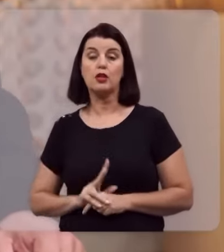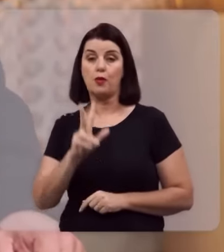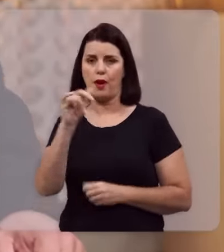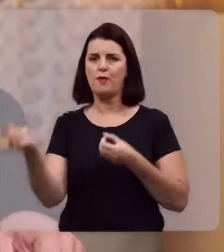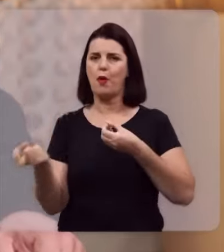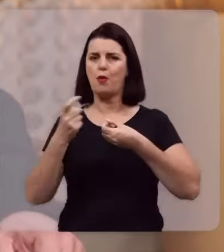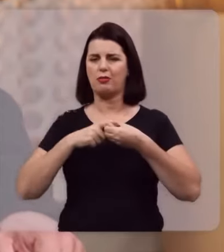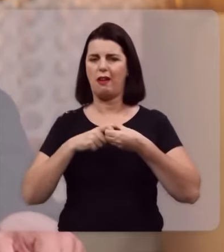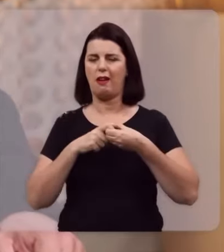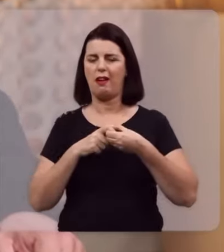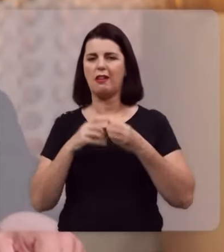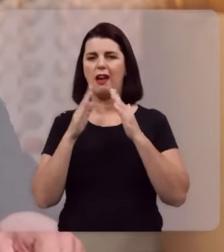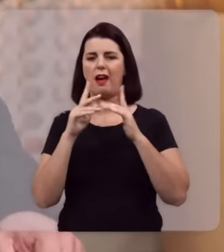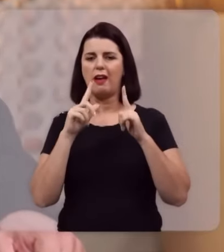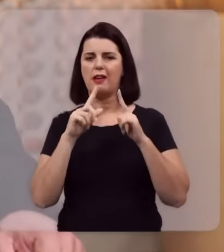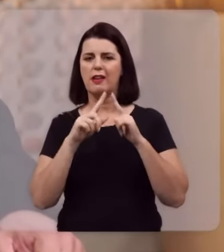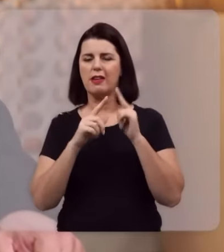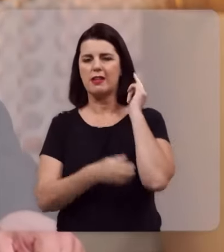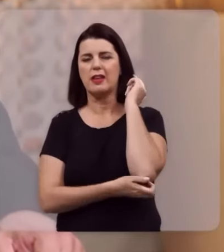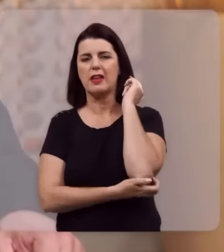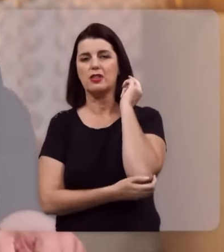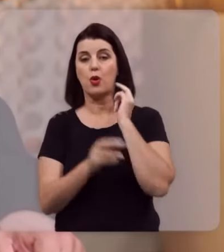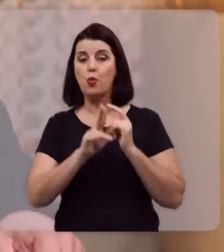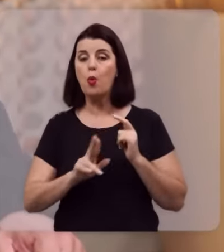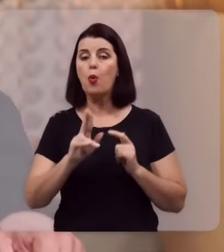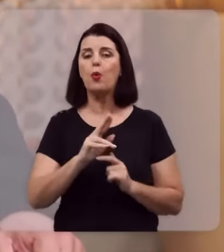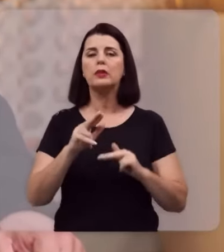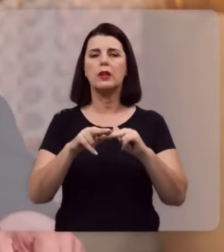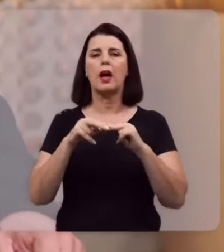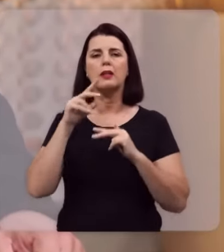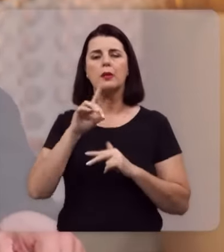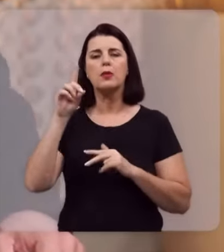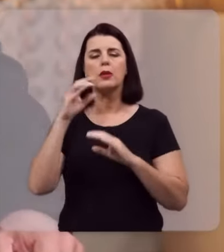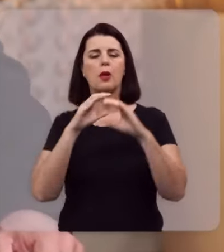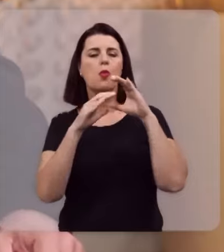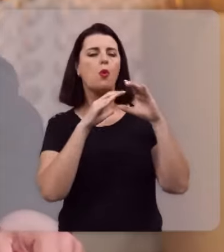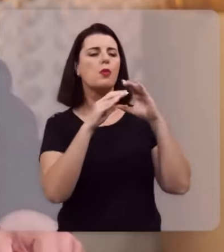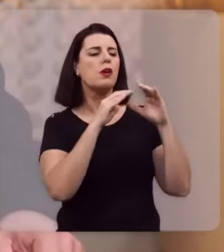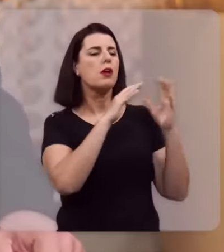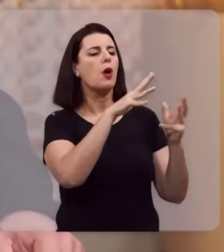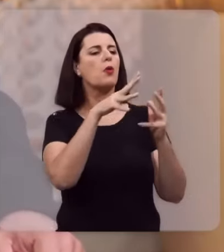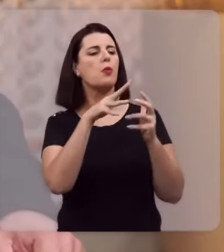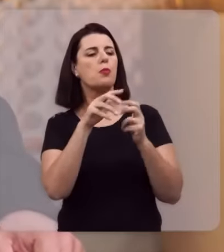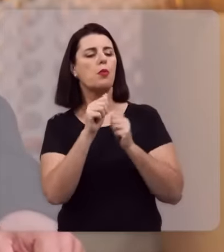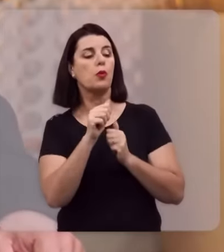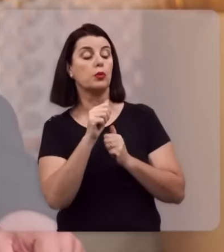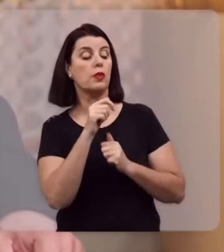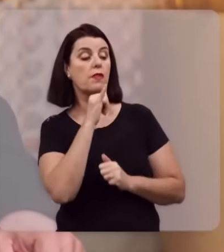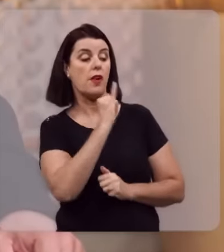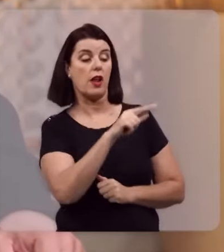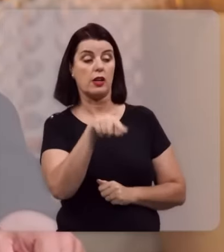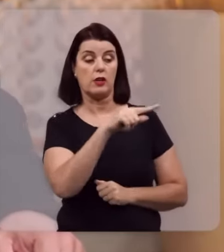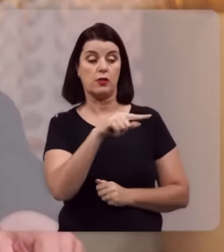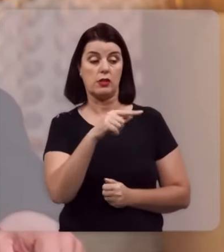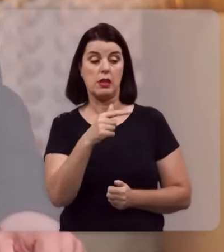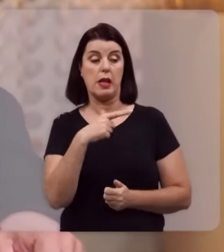Cristo vai voltar e que a igreja é um instrumento do Senhor para comunicar isso ao mundo e dizer que sem